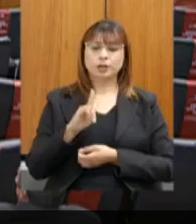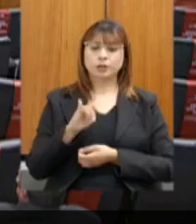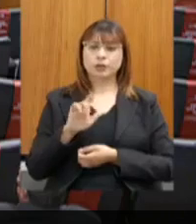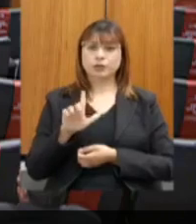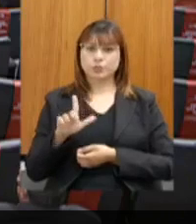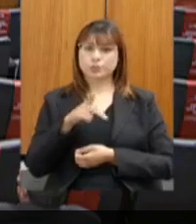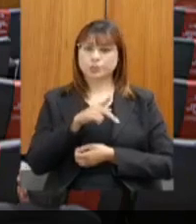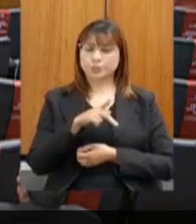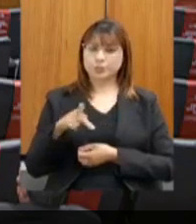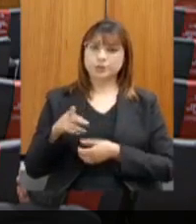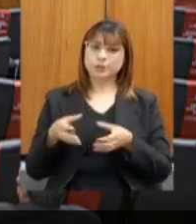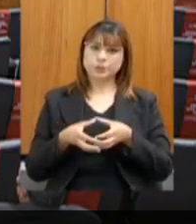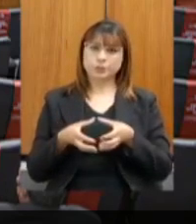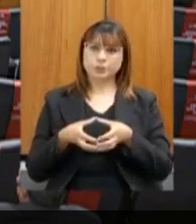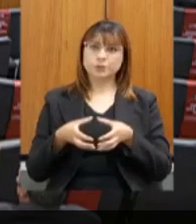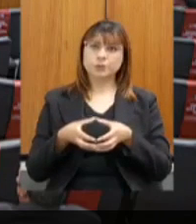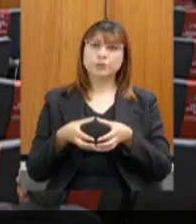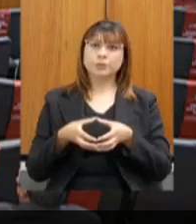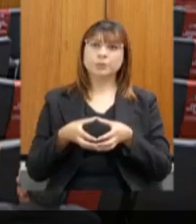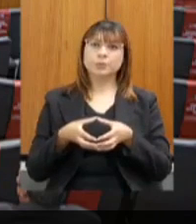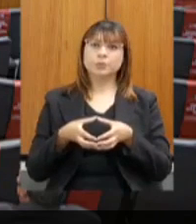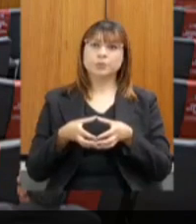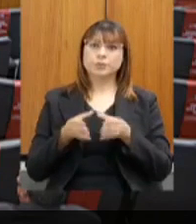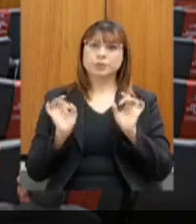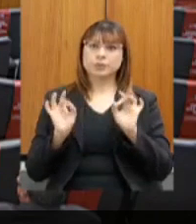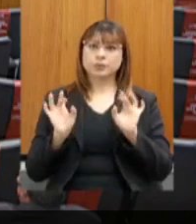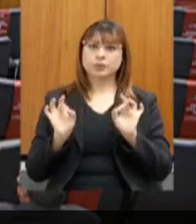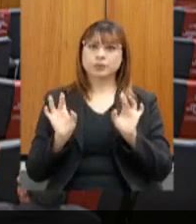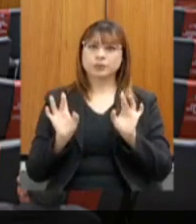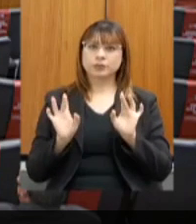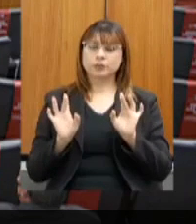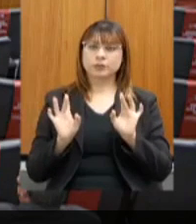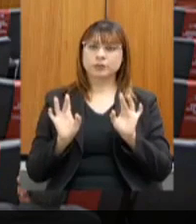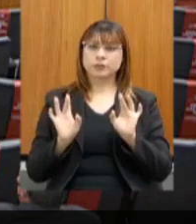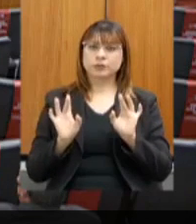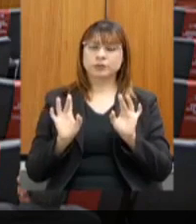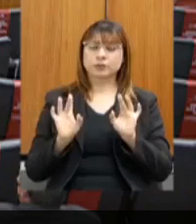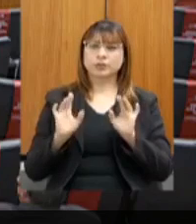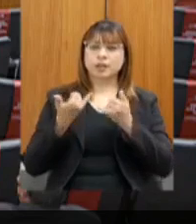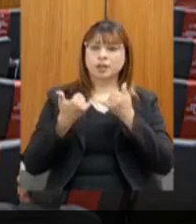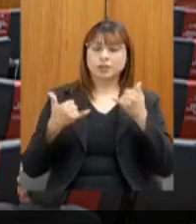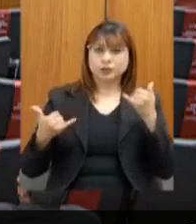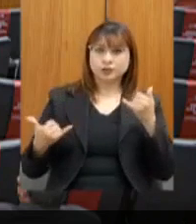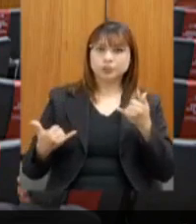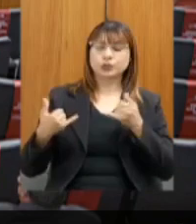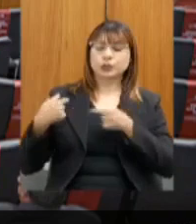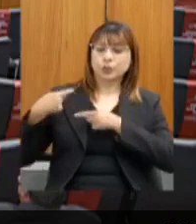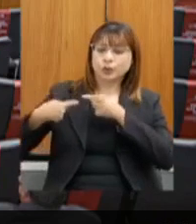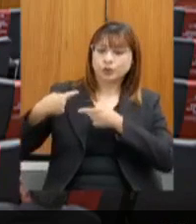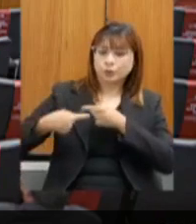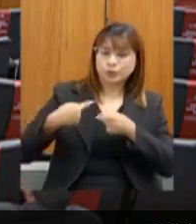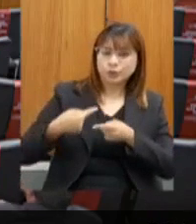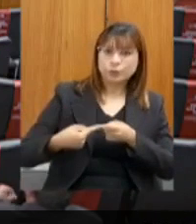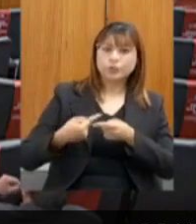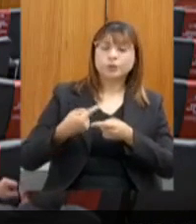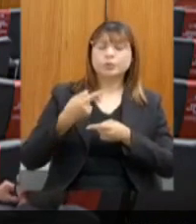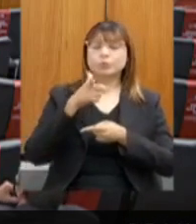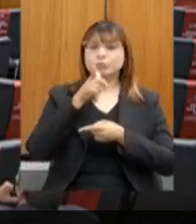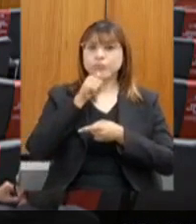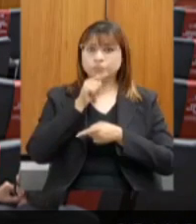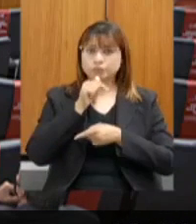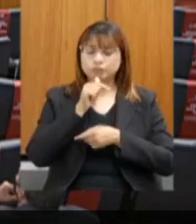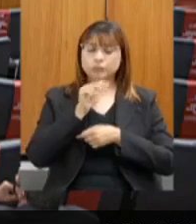Presidente da Comissão Extraordinária das Energias Renováveis dos Recursos Hídricos, um grande